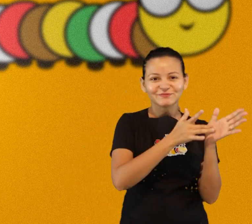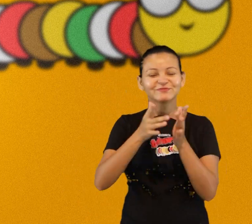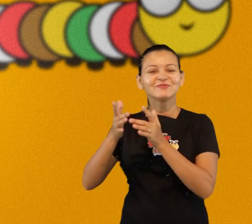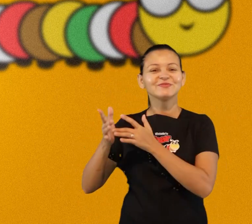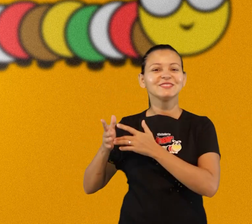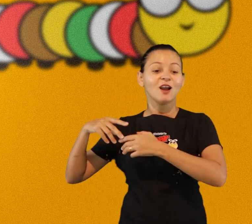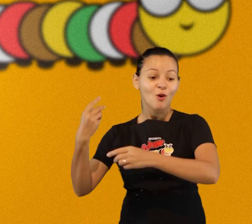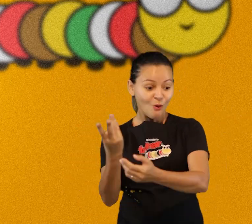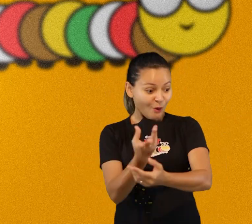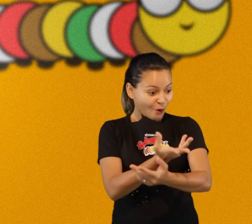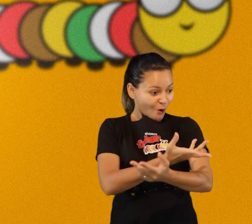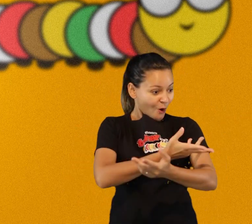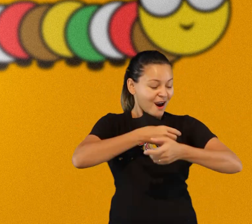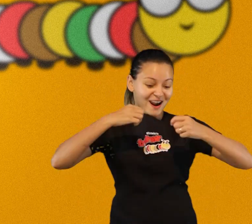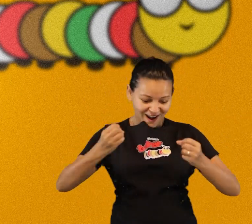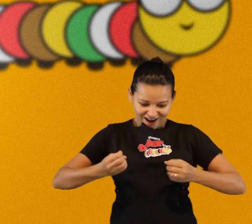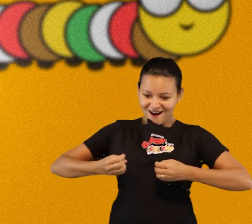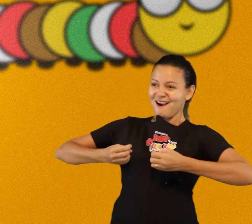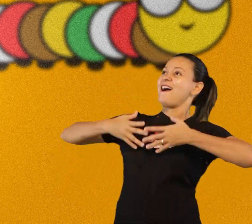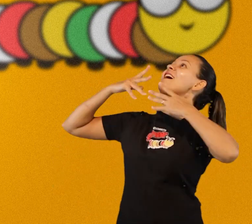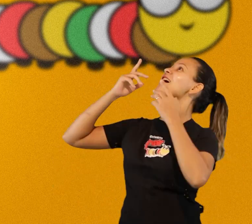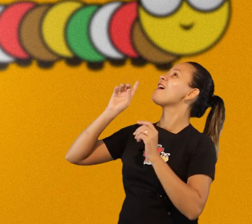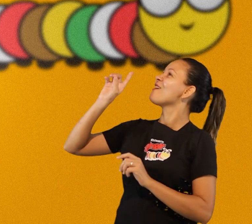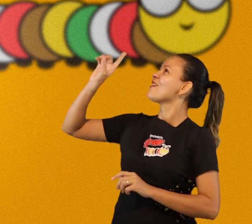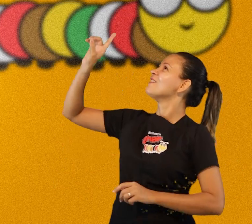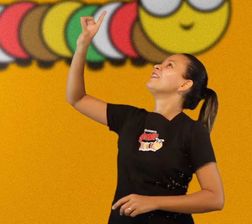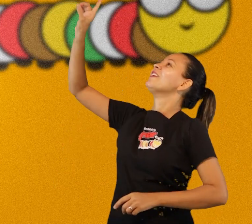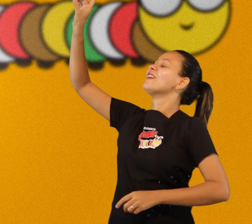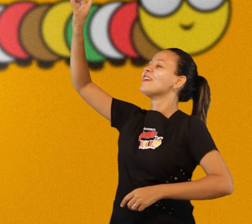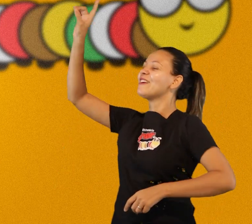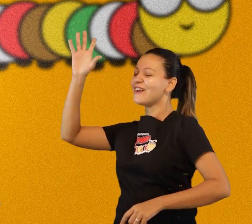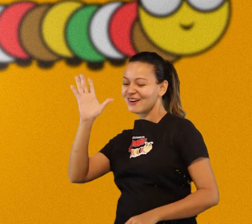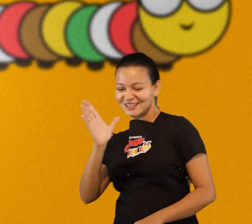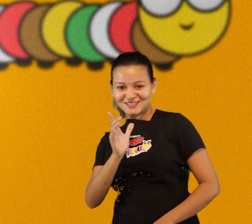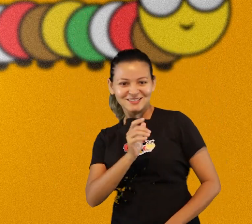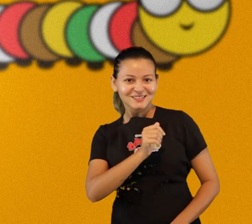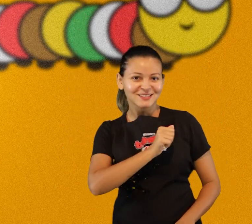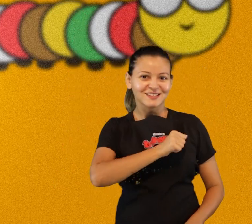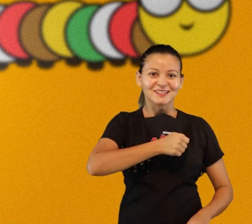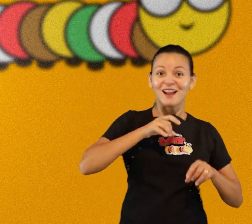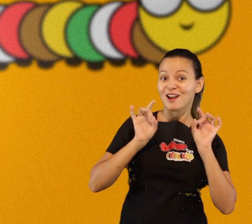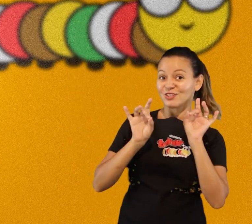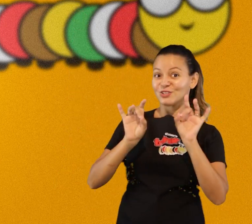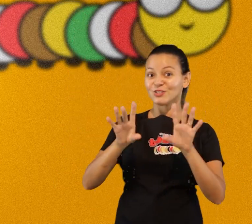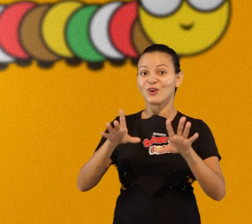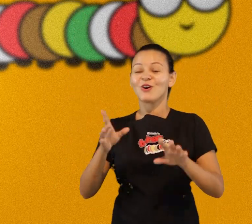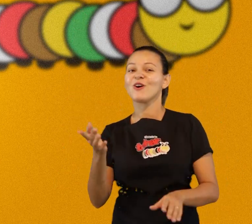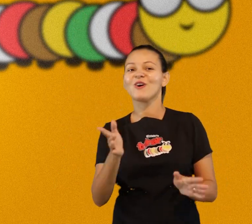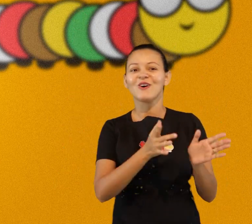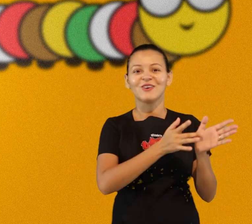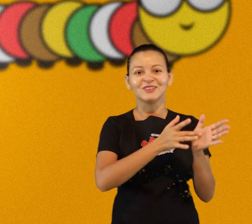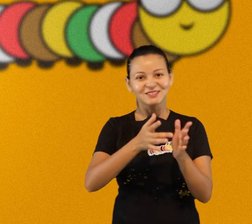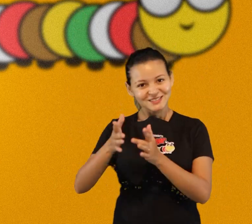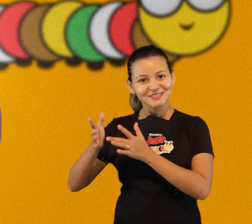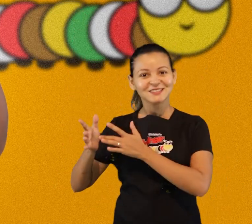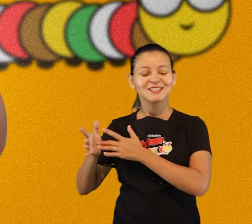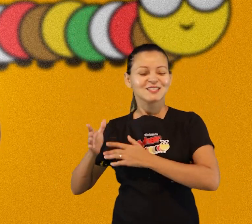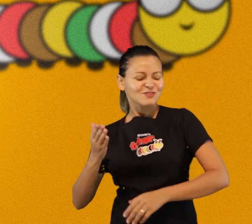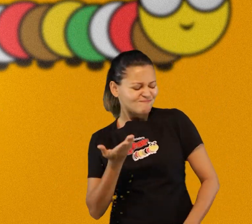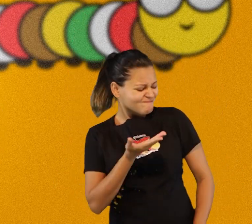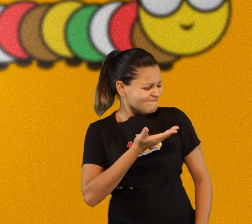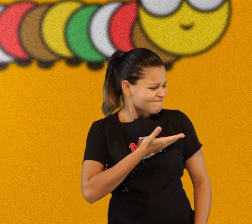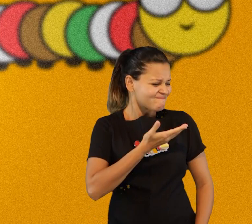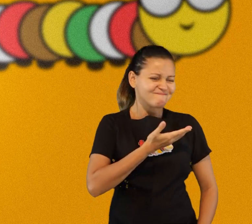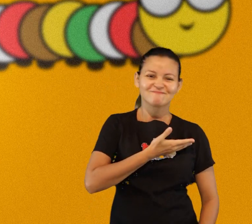precioso que vem do nosso Senhor é o amor que só tem quem já conhece